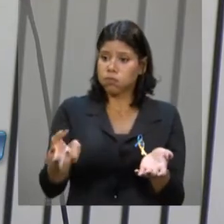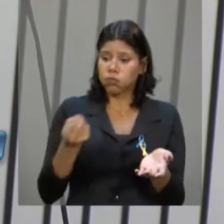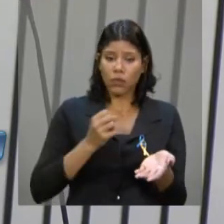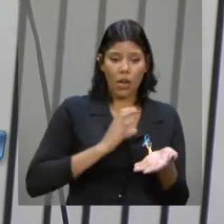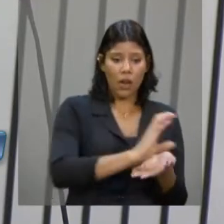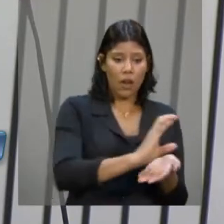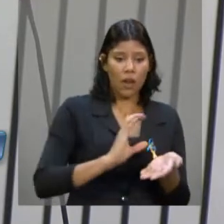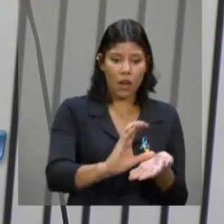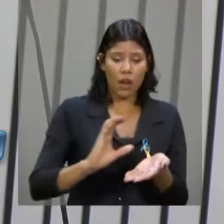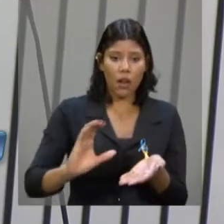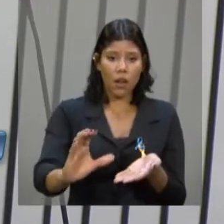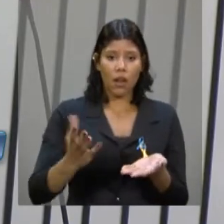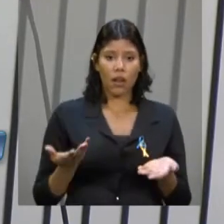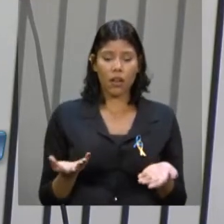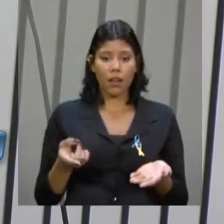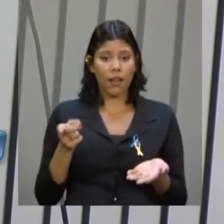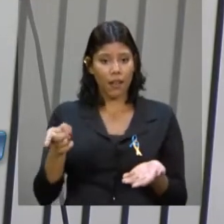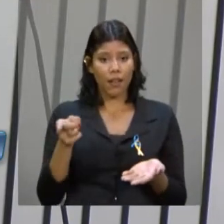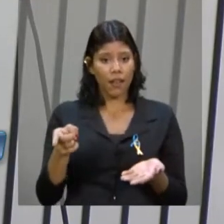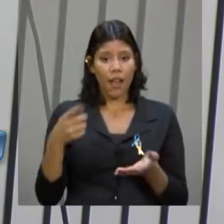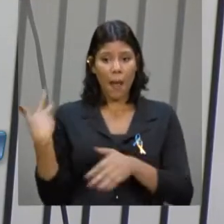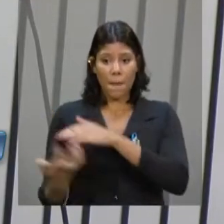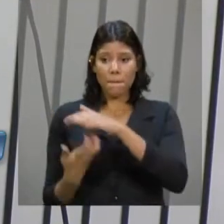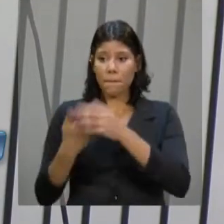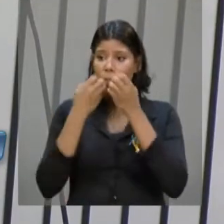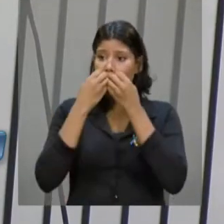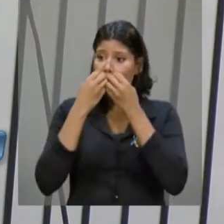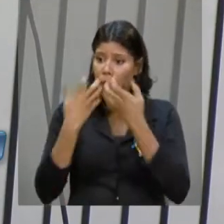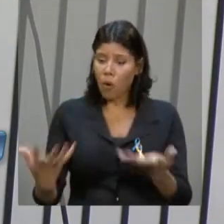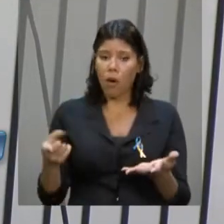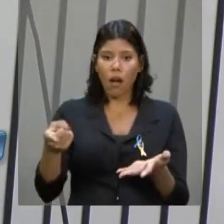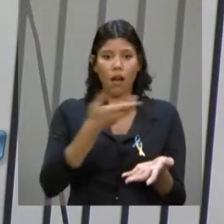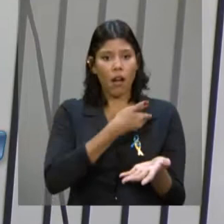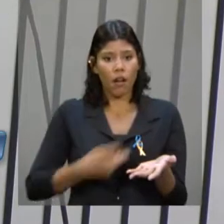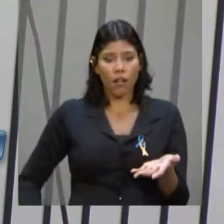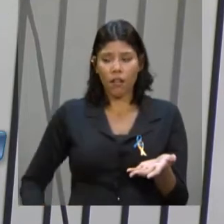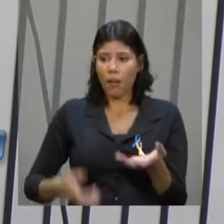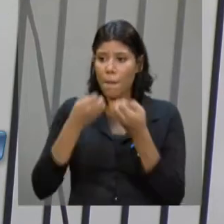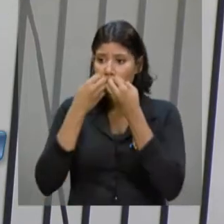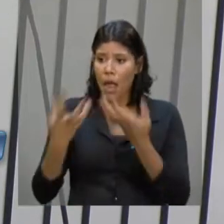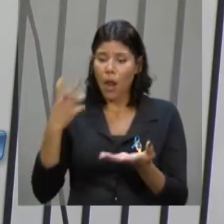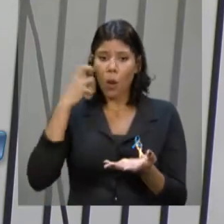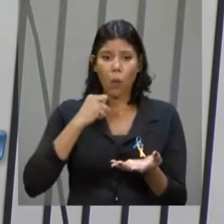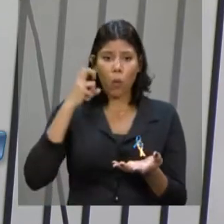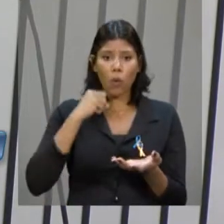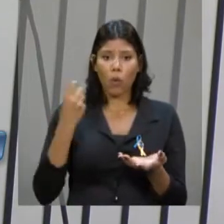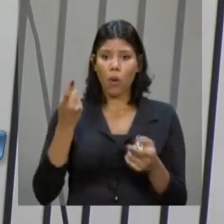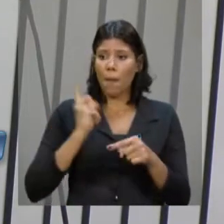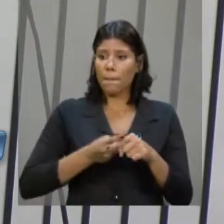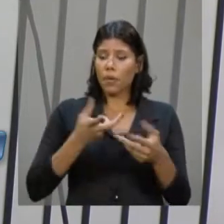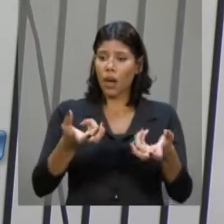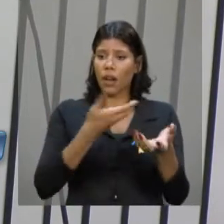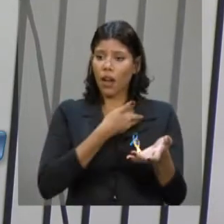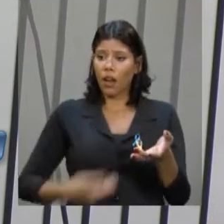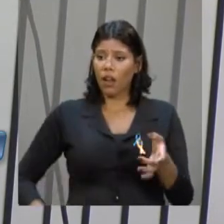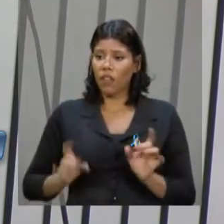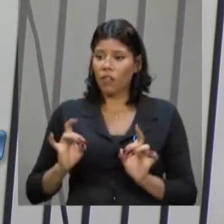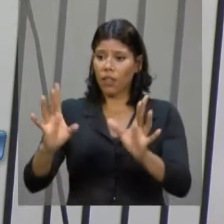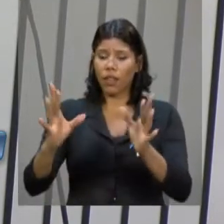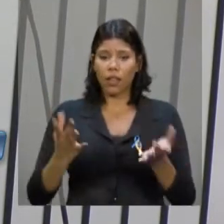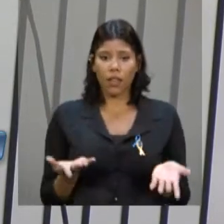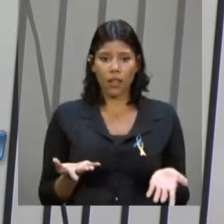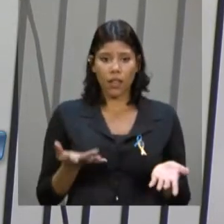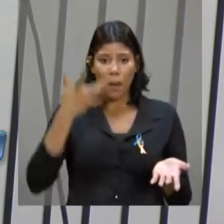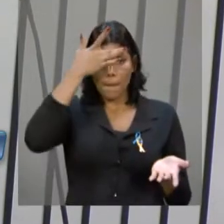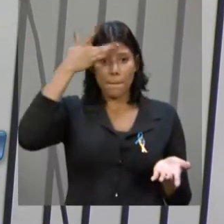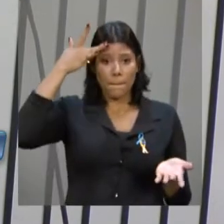saúde. E que cuida de um patrimônio importantíssimo são os dados do brasileiro. Para o cidadão que está nos acompanhando, entendeu? Qual é nosso debate aqui? O que é que eu gostaria? Que